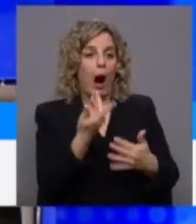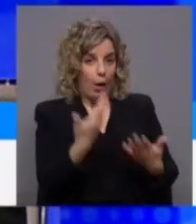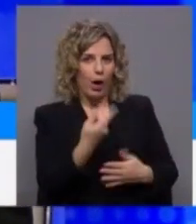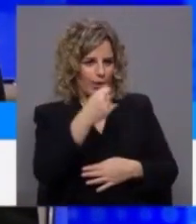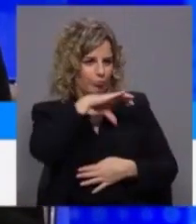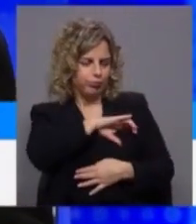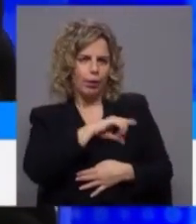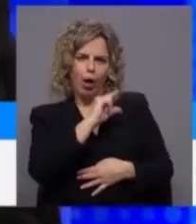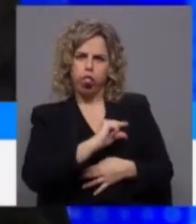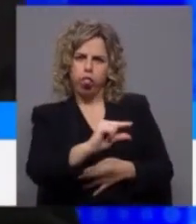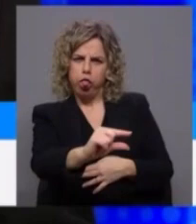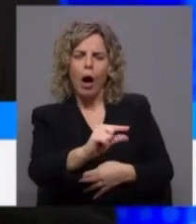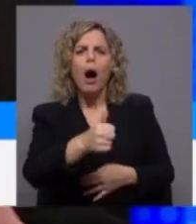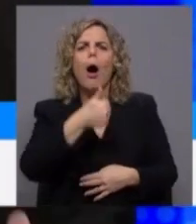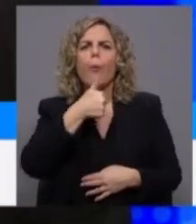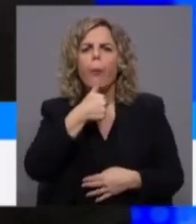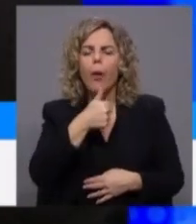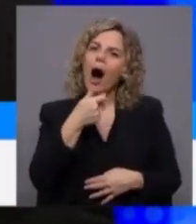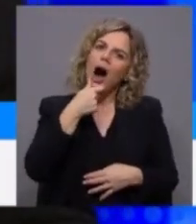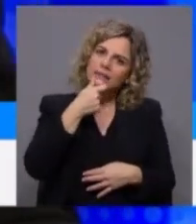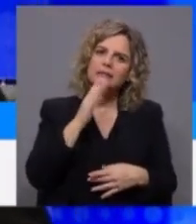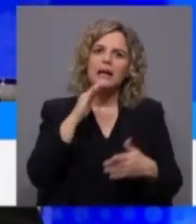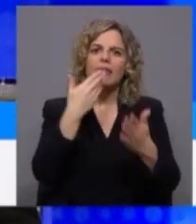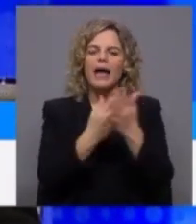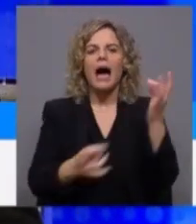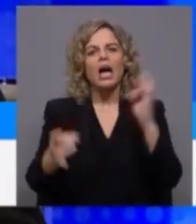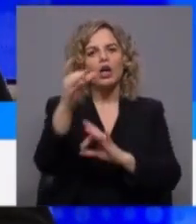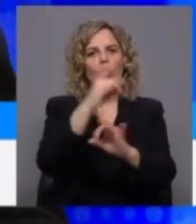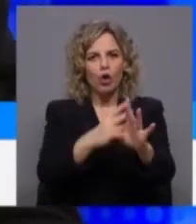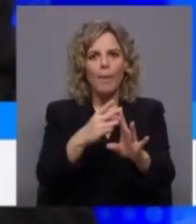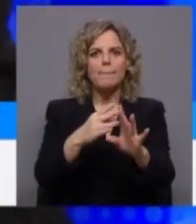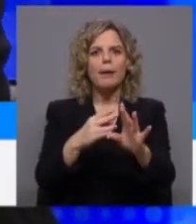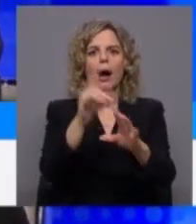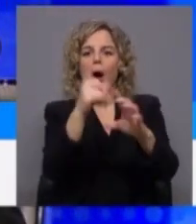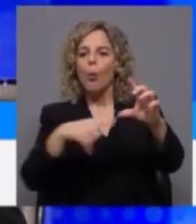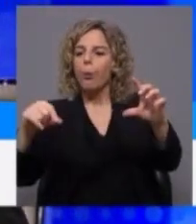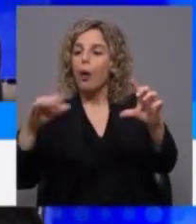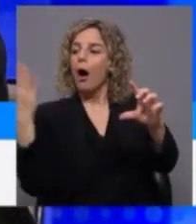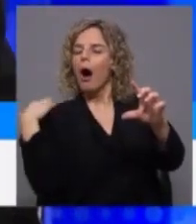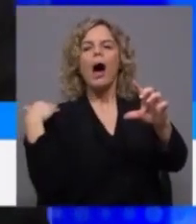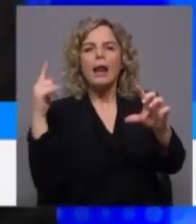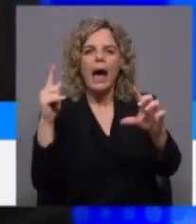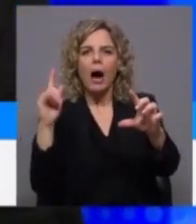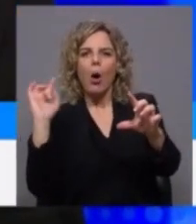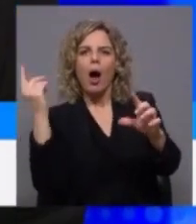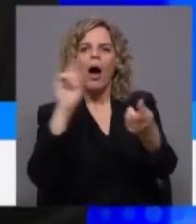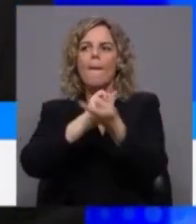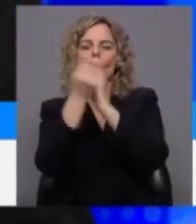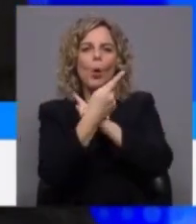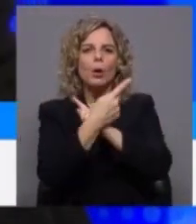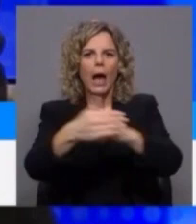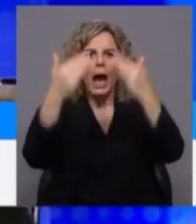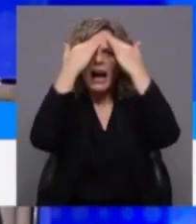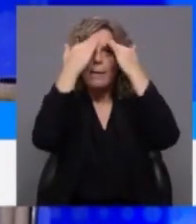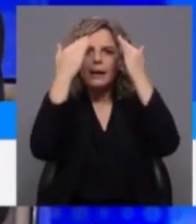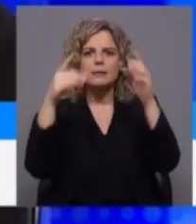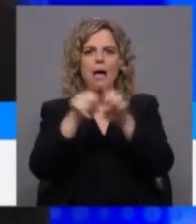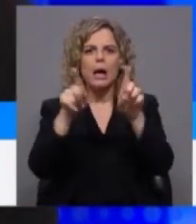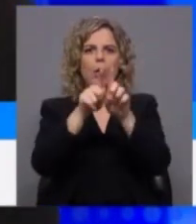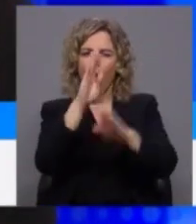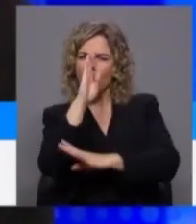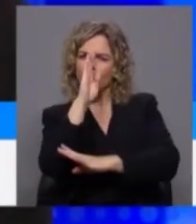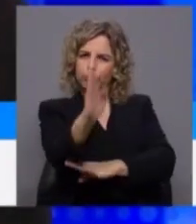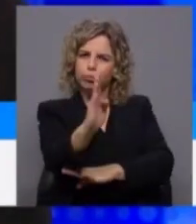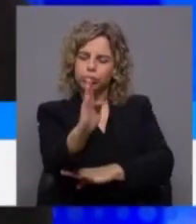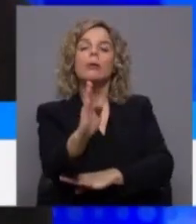que não é só através de passarmos da cauda da Europa para as costas da Europa, é sermos a cabeça da Europa em qualquer coisa. E é apontarmos para uma